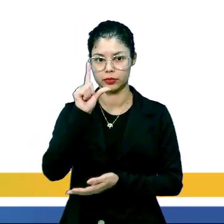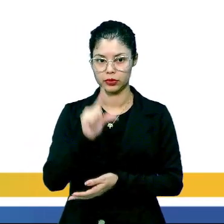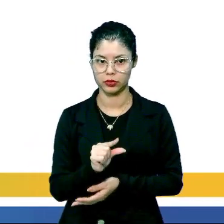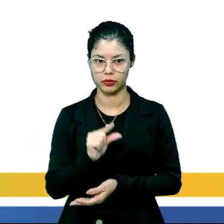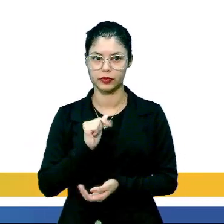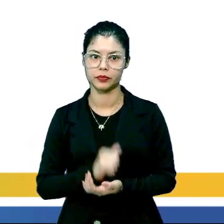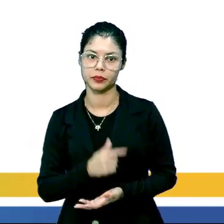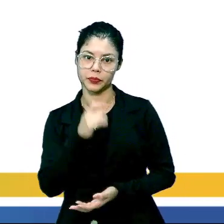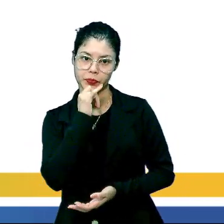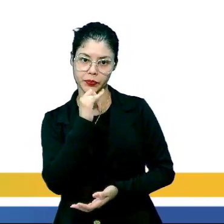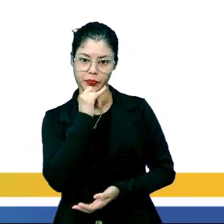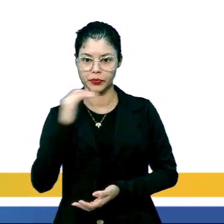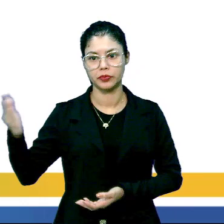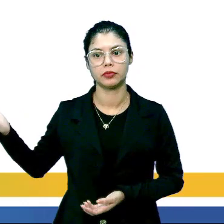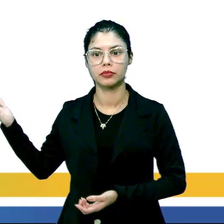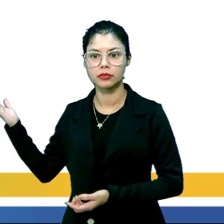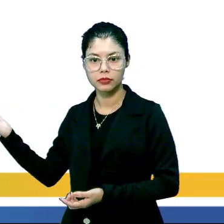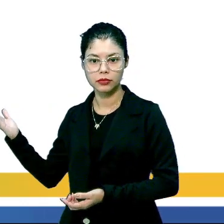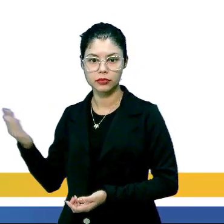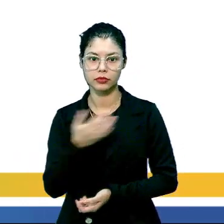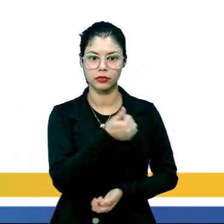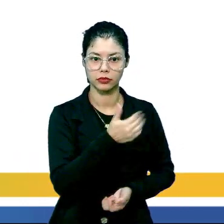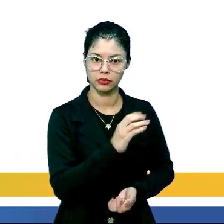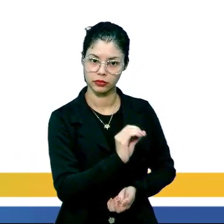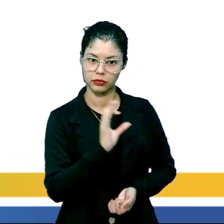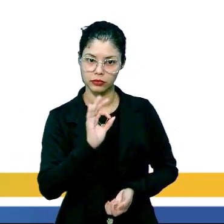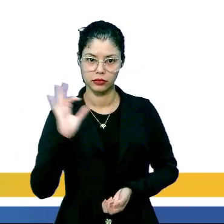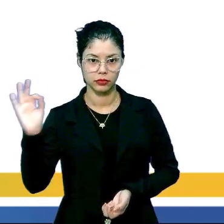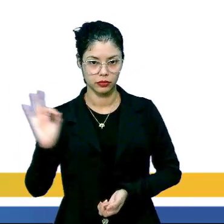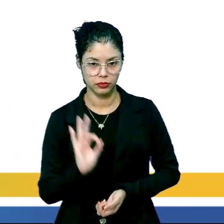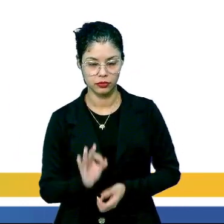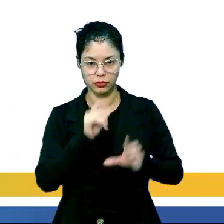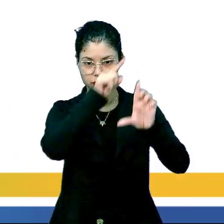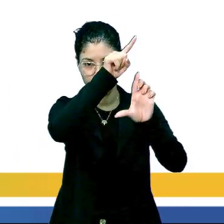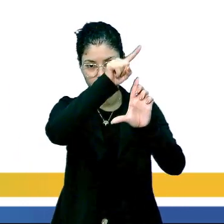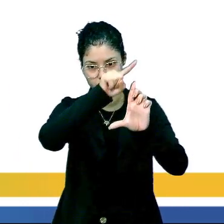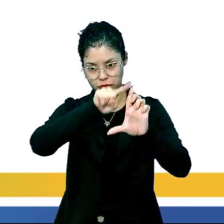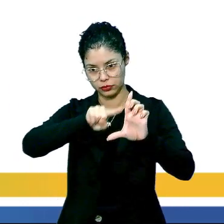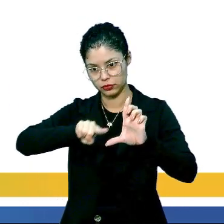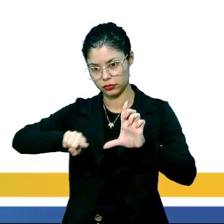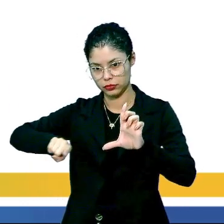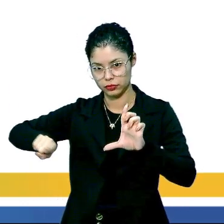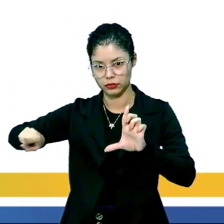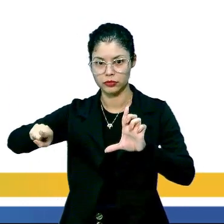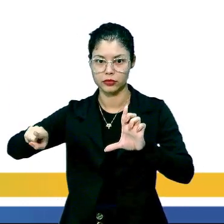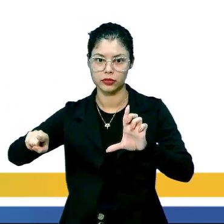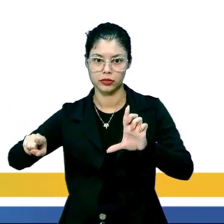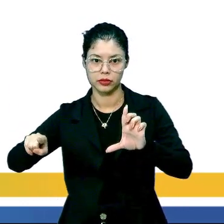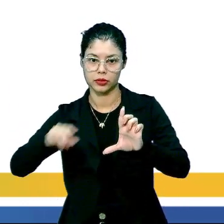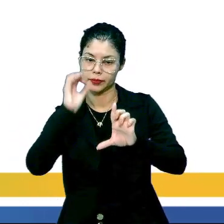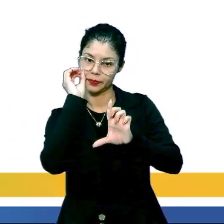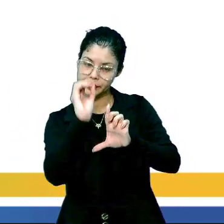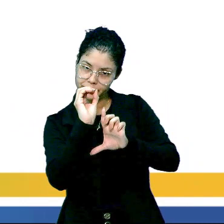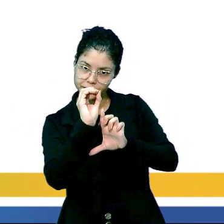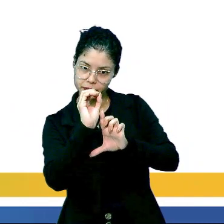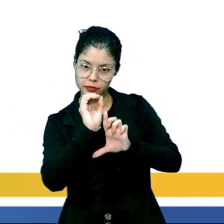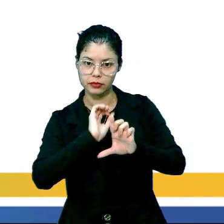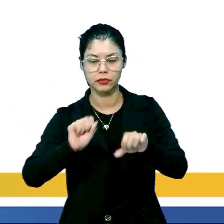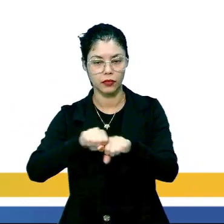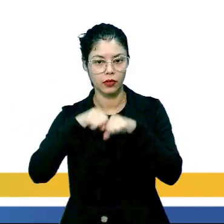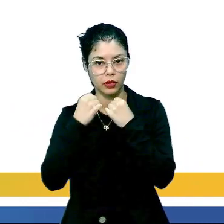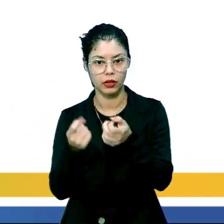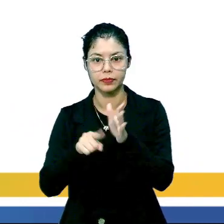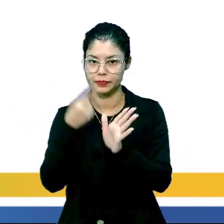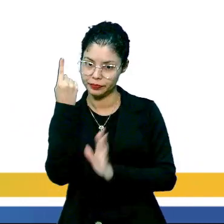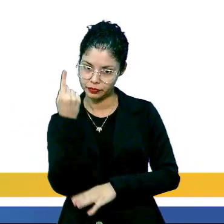quando eu tinha ali na tela 100% de carbono 14, 100% do material radioativo, eu tinha uma idade 0. Quando quebrou a